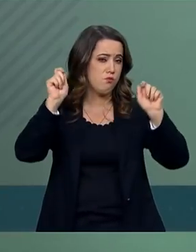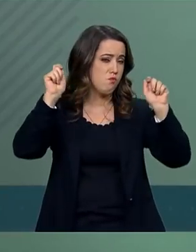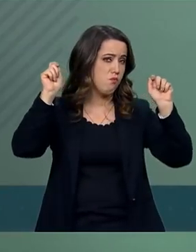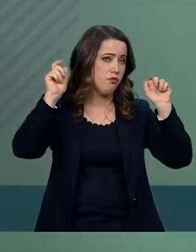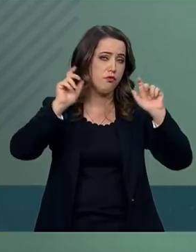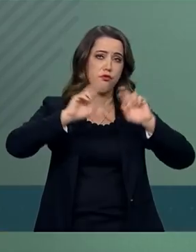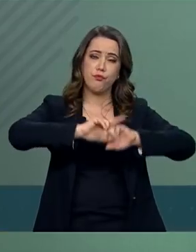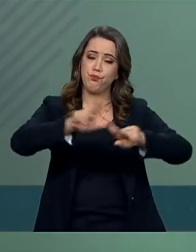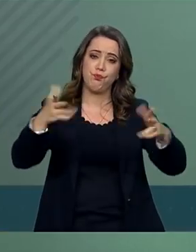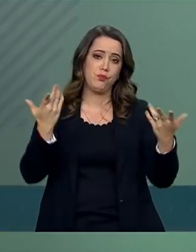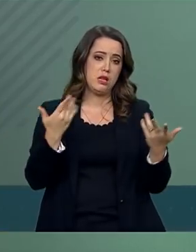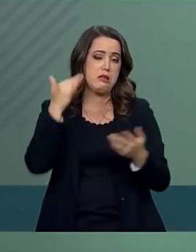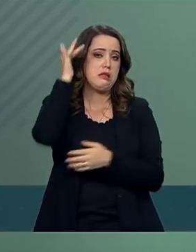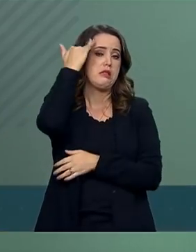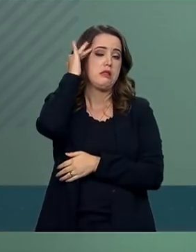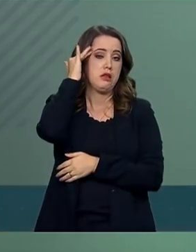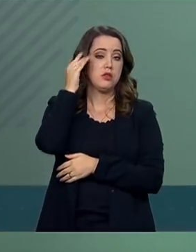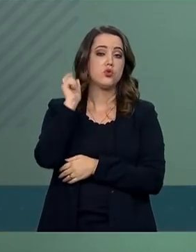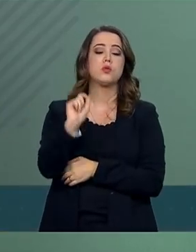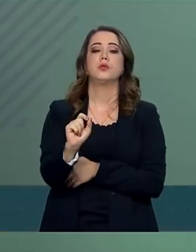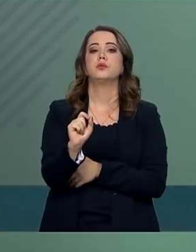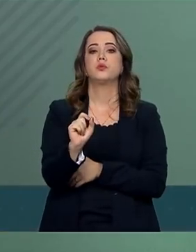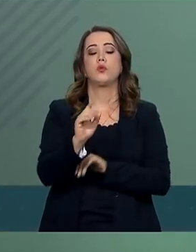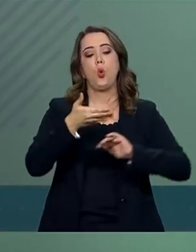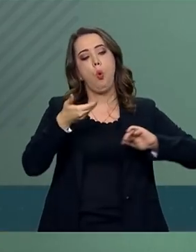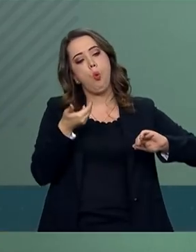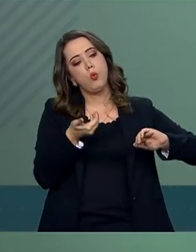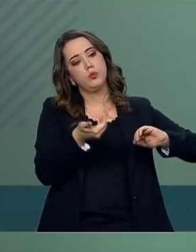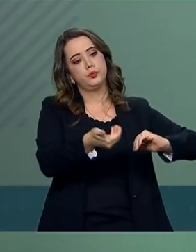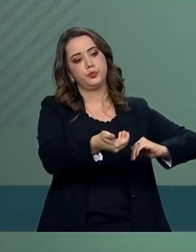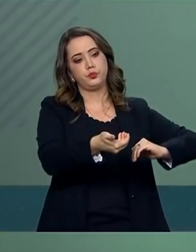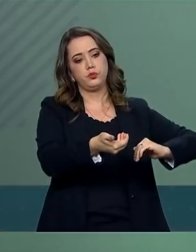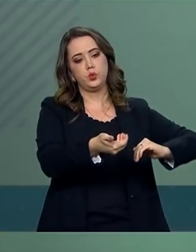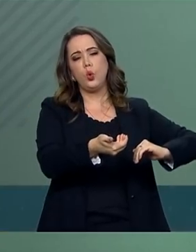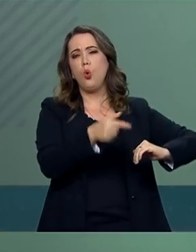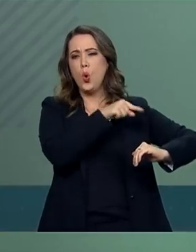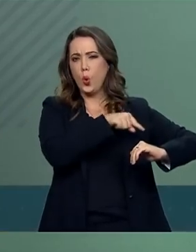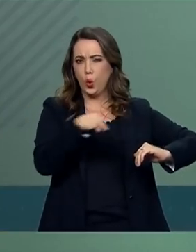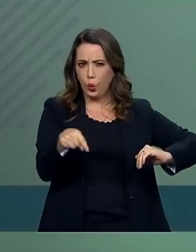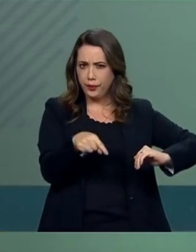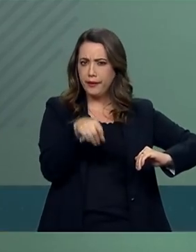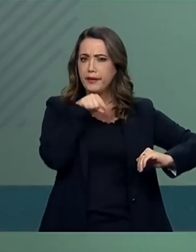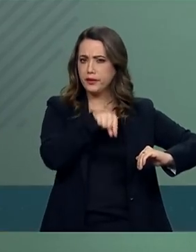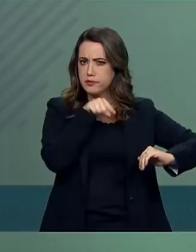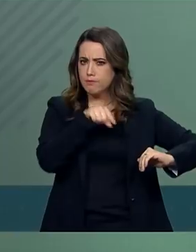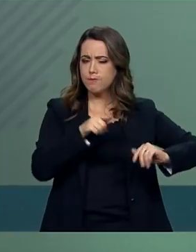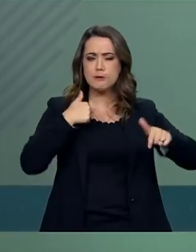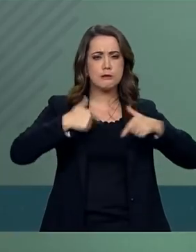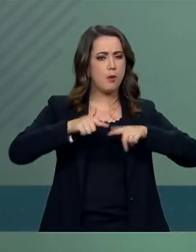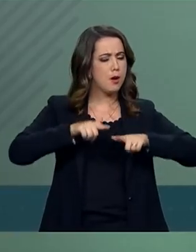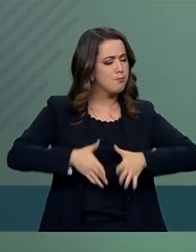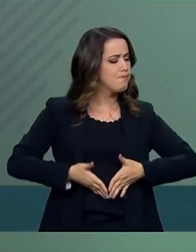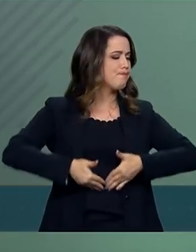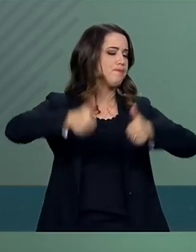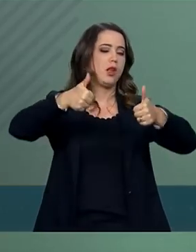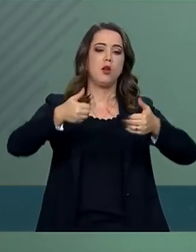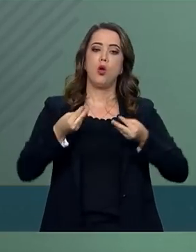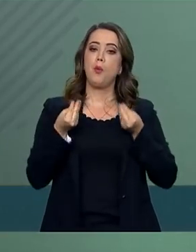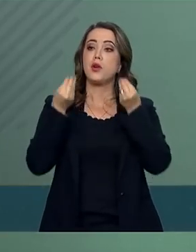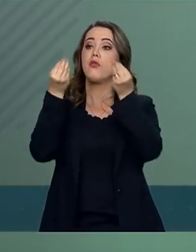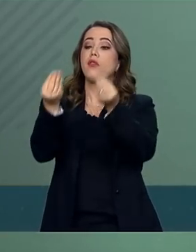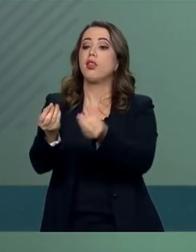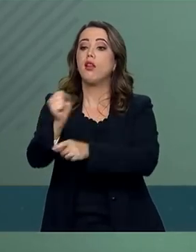entender que o Congresso Nacional fará o seu melhor trabalho para entregar à